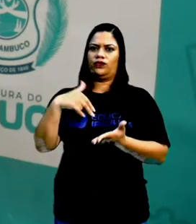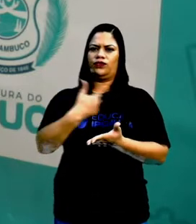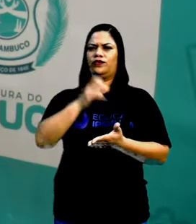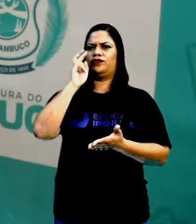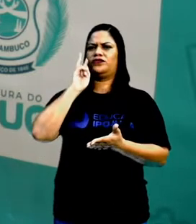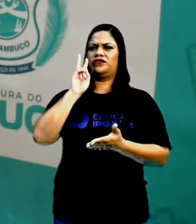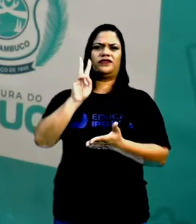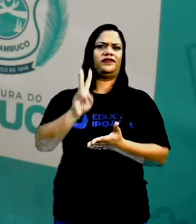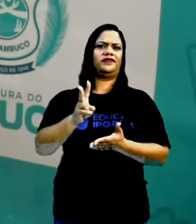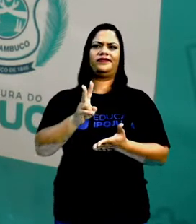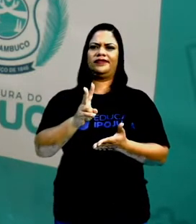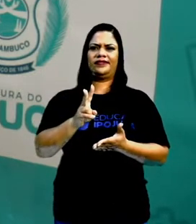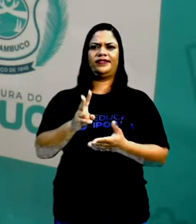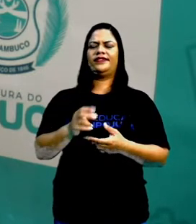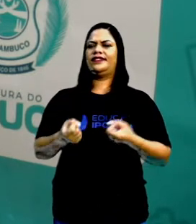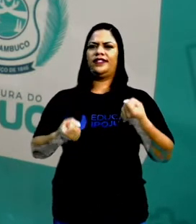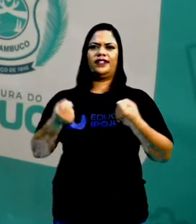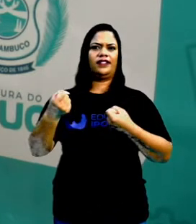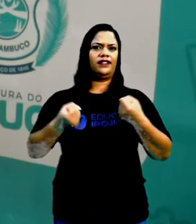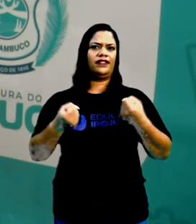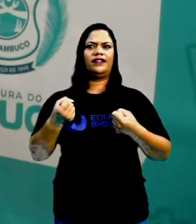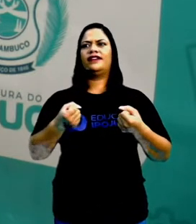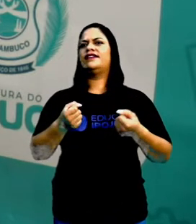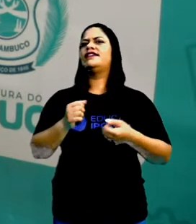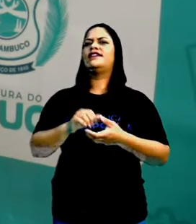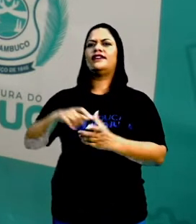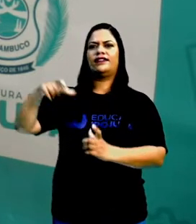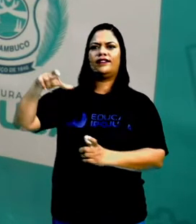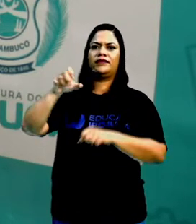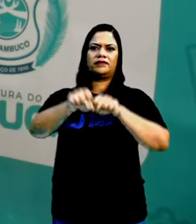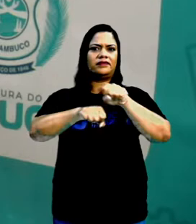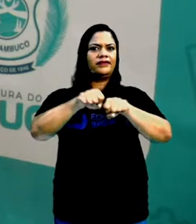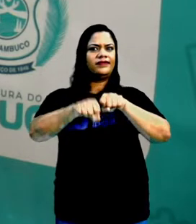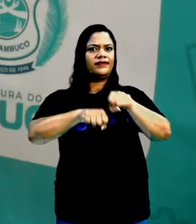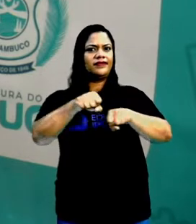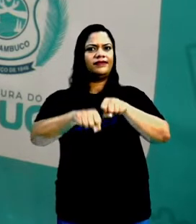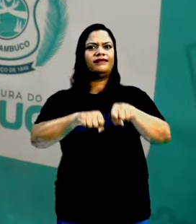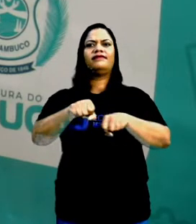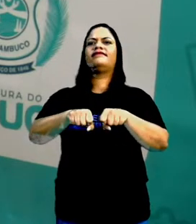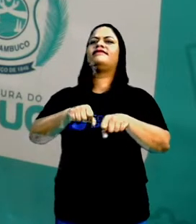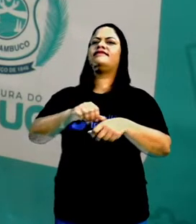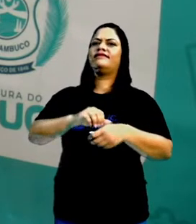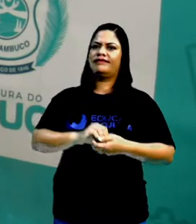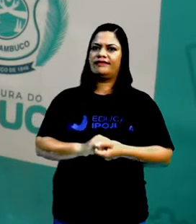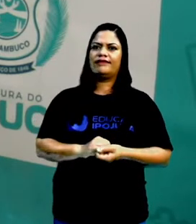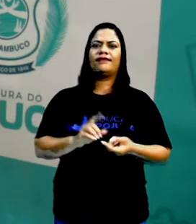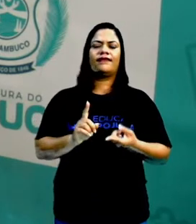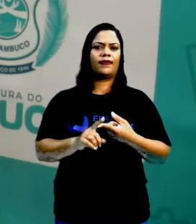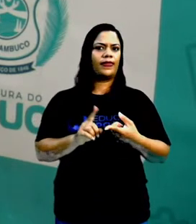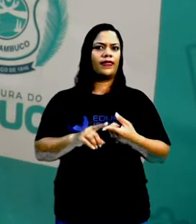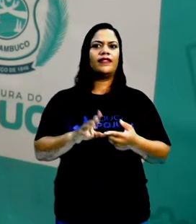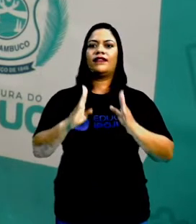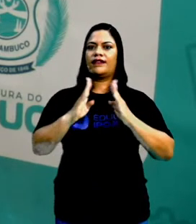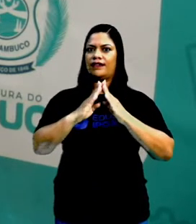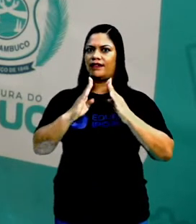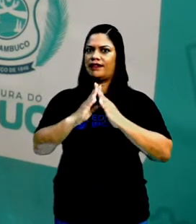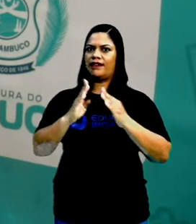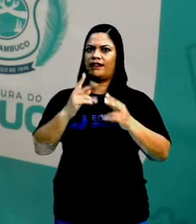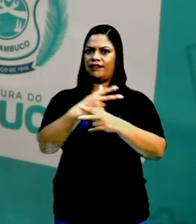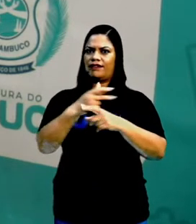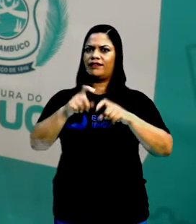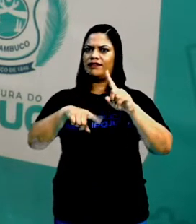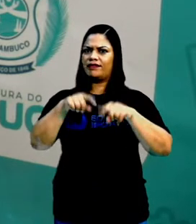pneus, vê carrinho com rodas, rodas de bicicletas Alguns móveis da casa, as pessoas